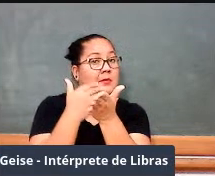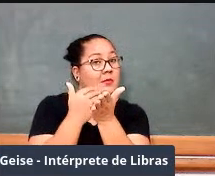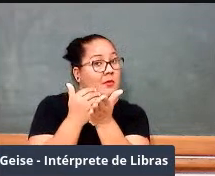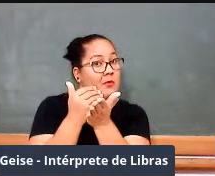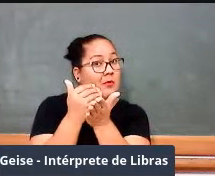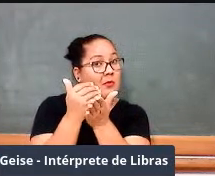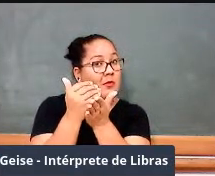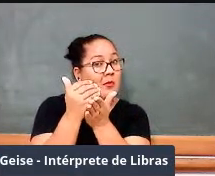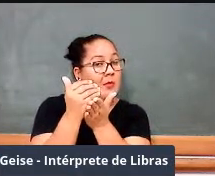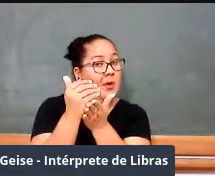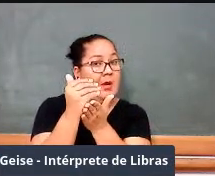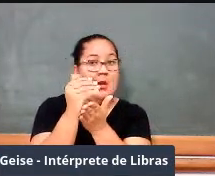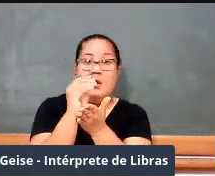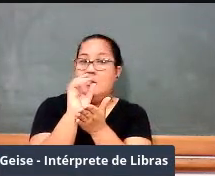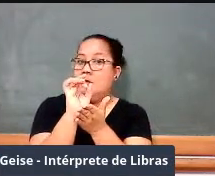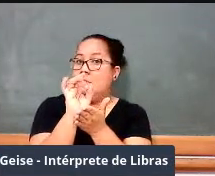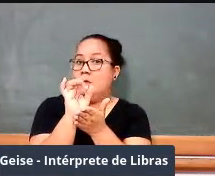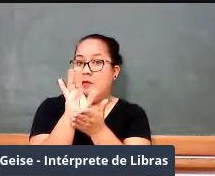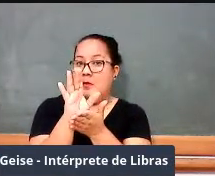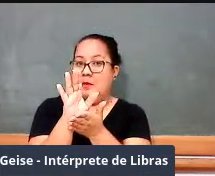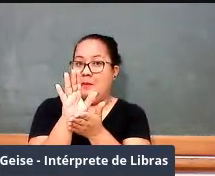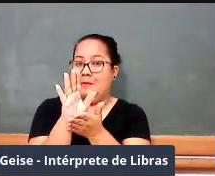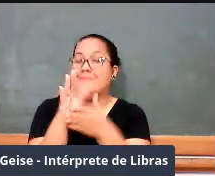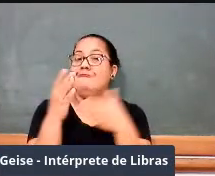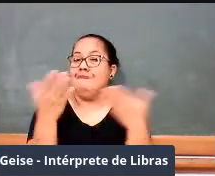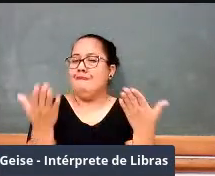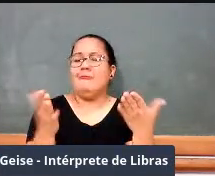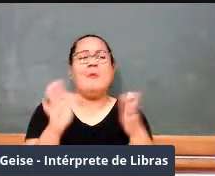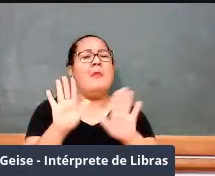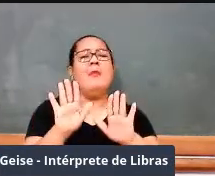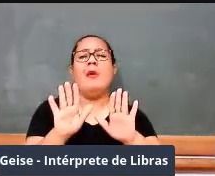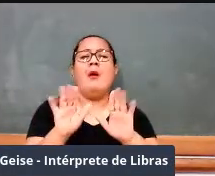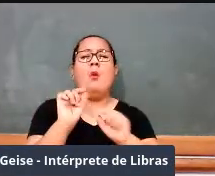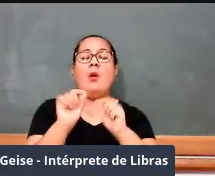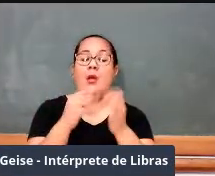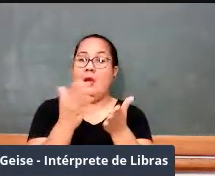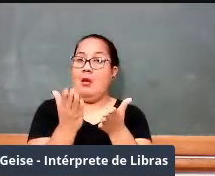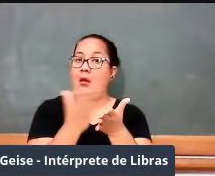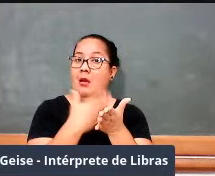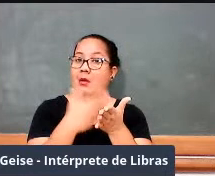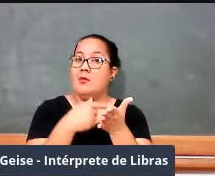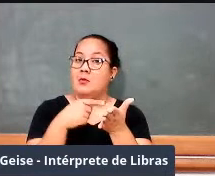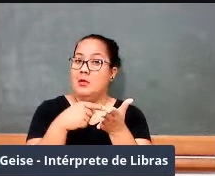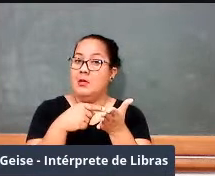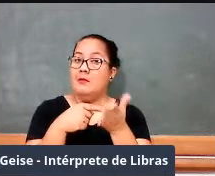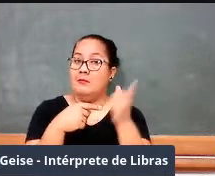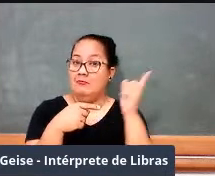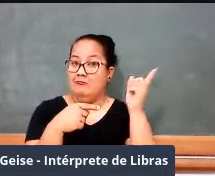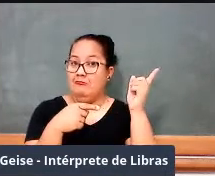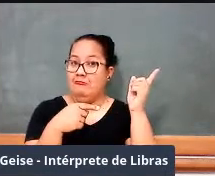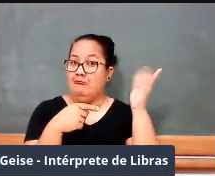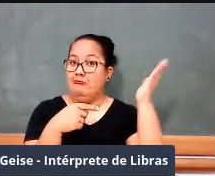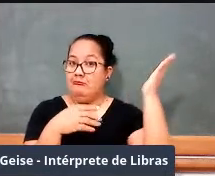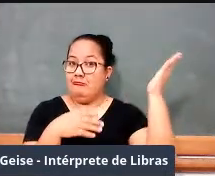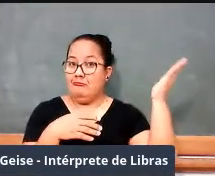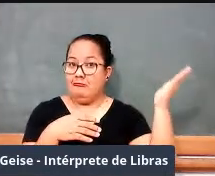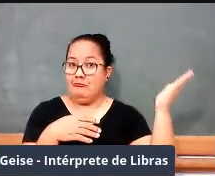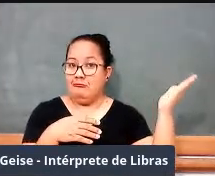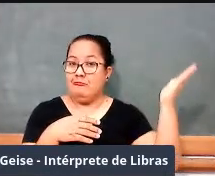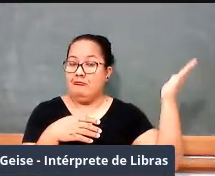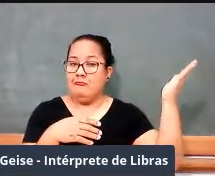mas é uma parte introdutória, porque o livro também traz modos de